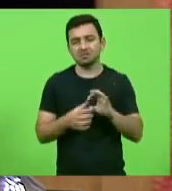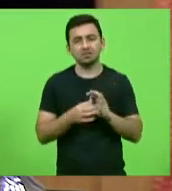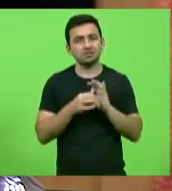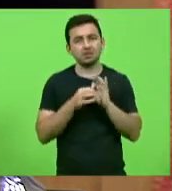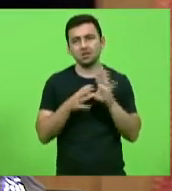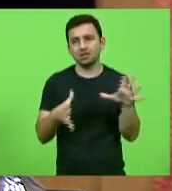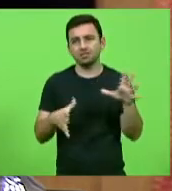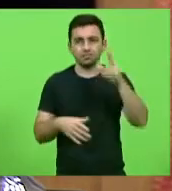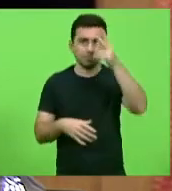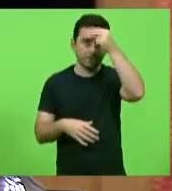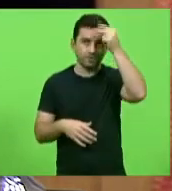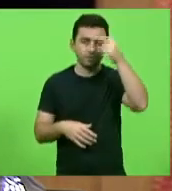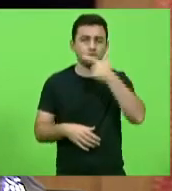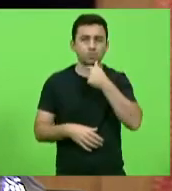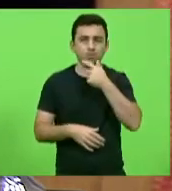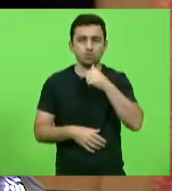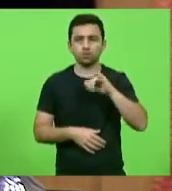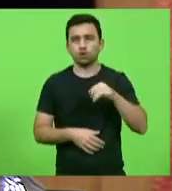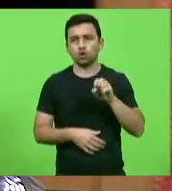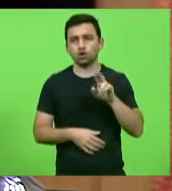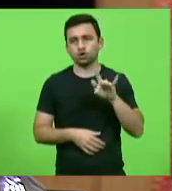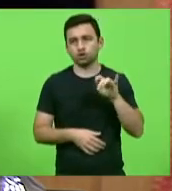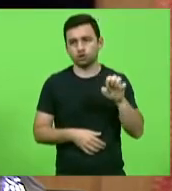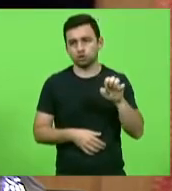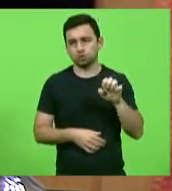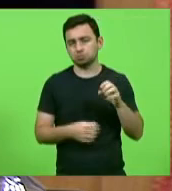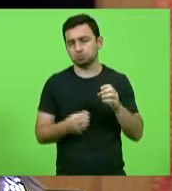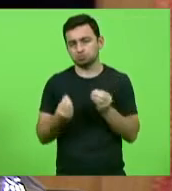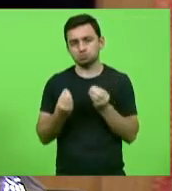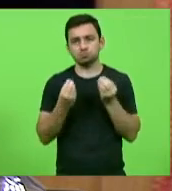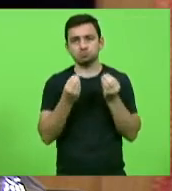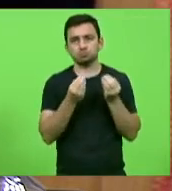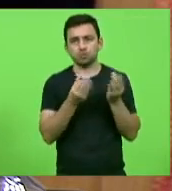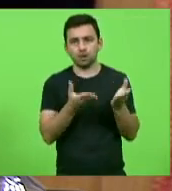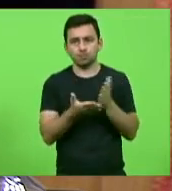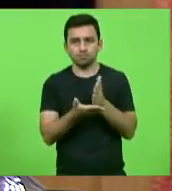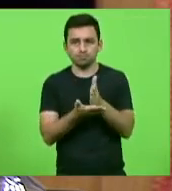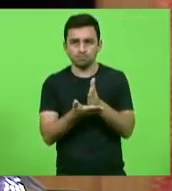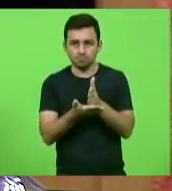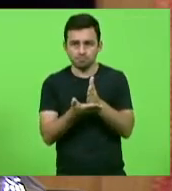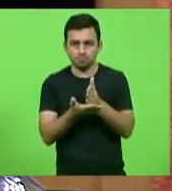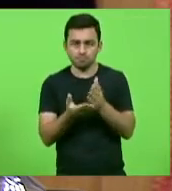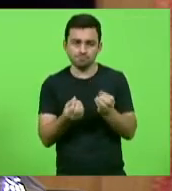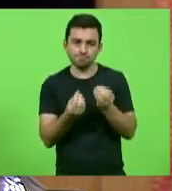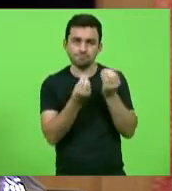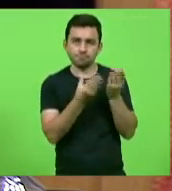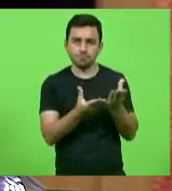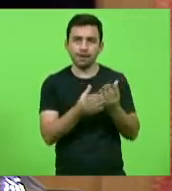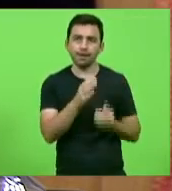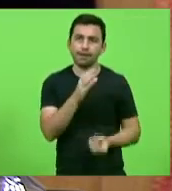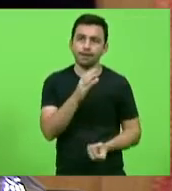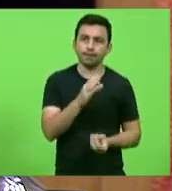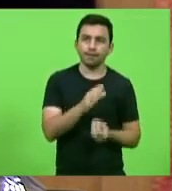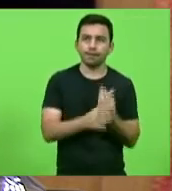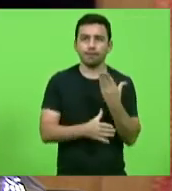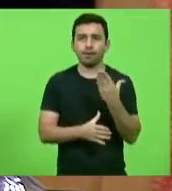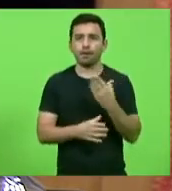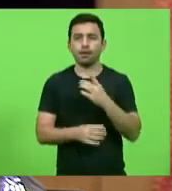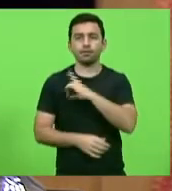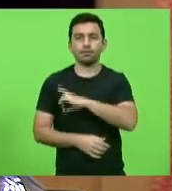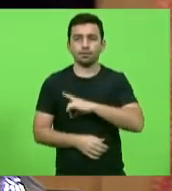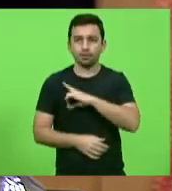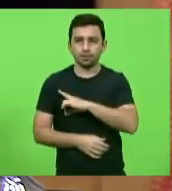do prefeito Jorge Krieger de ceder parte daquele imóvel para a criação de uma